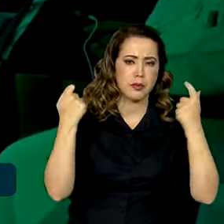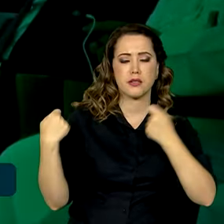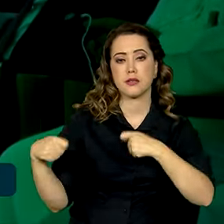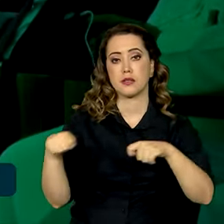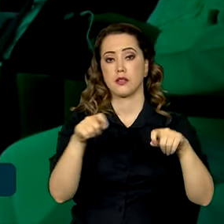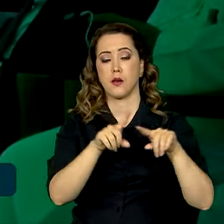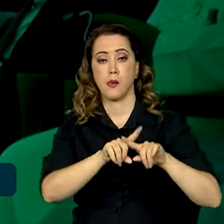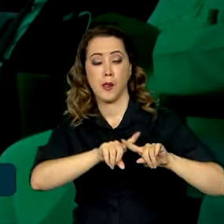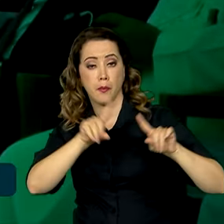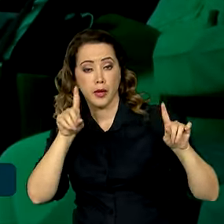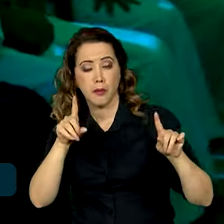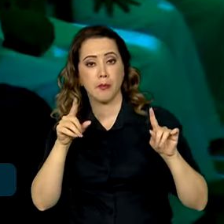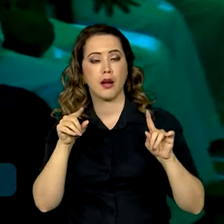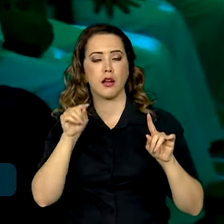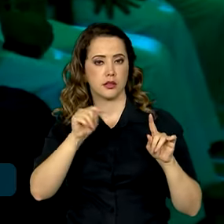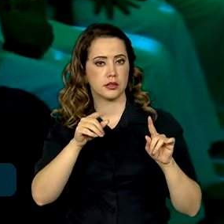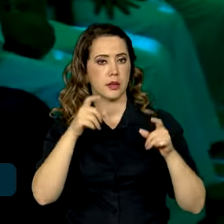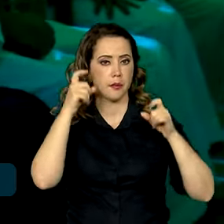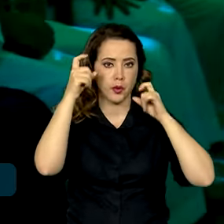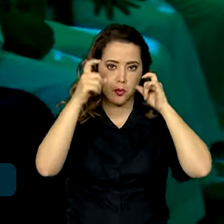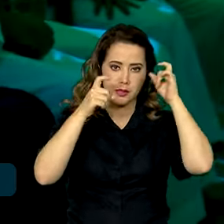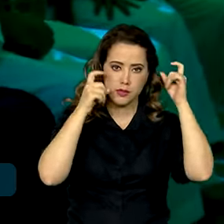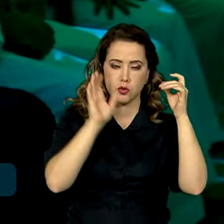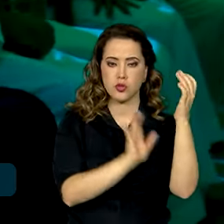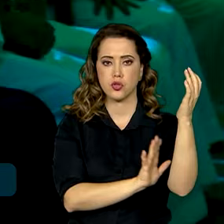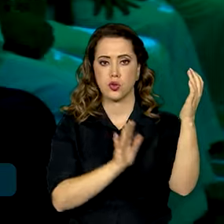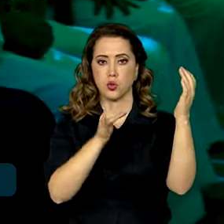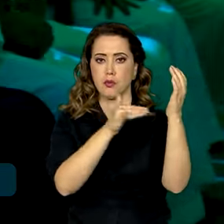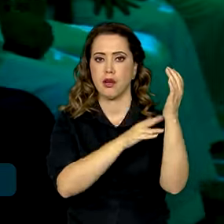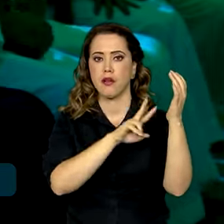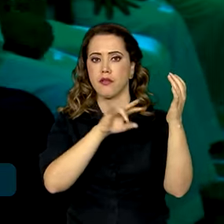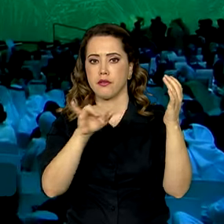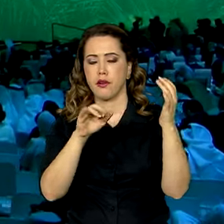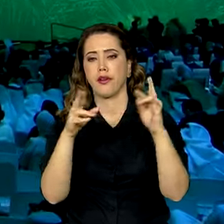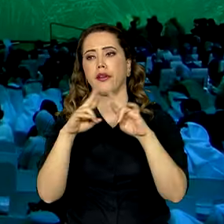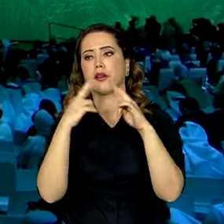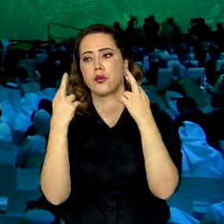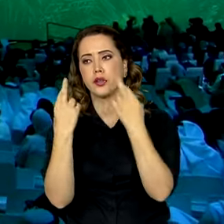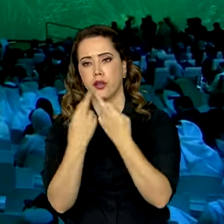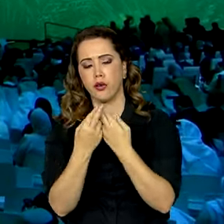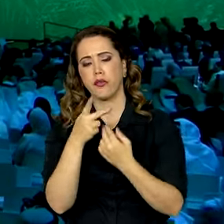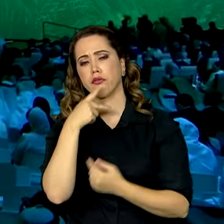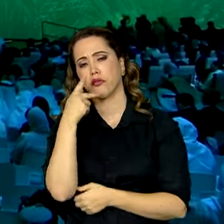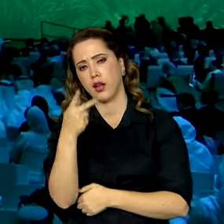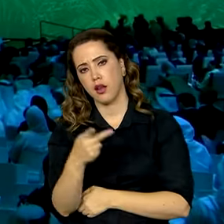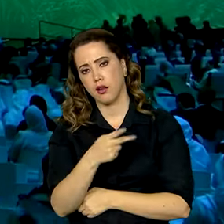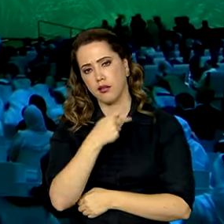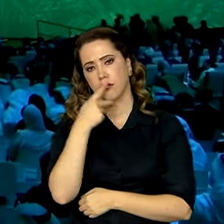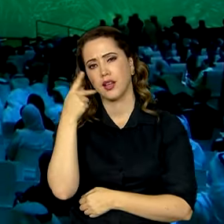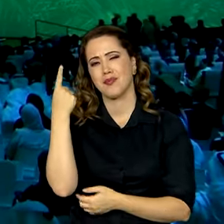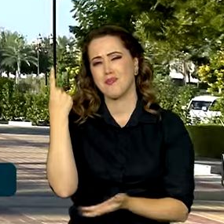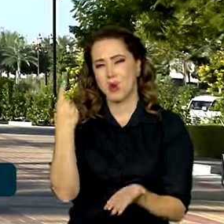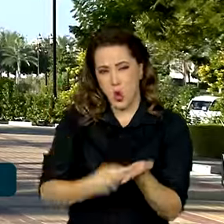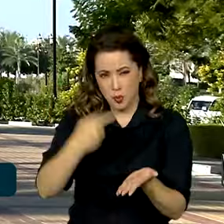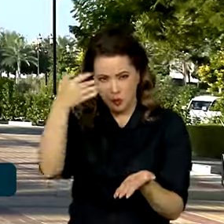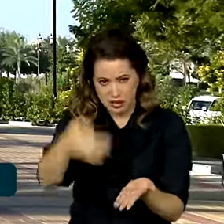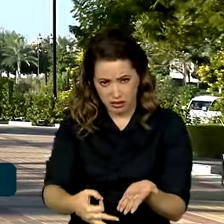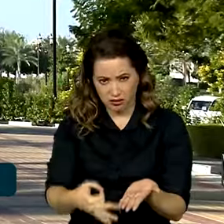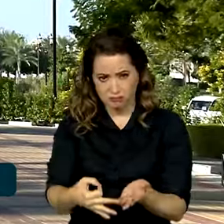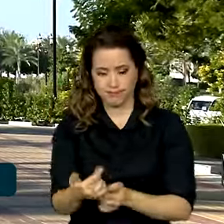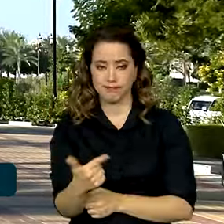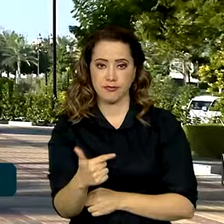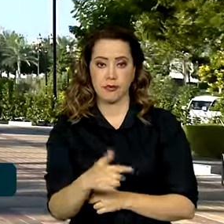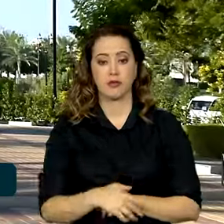Mas existem sinais preocupantes de que Dubai será mais uma reunião, em que muito se fala e pouco se faz. A